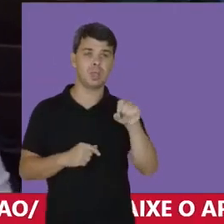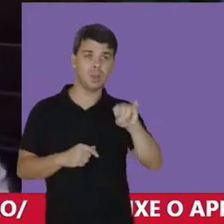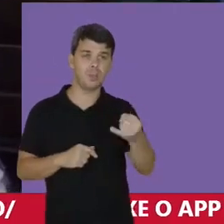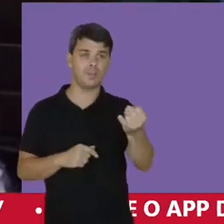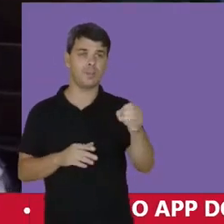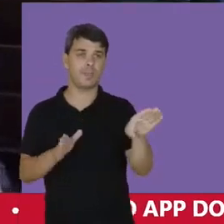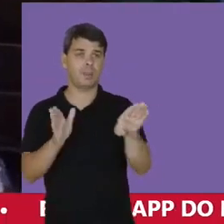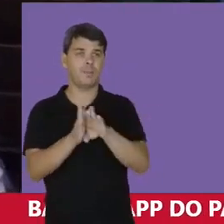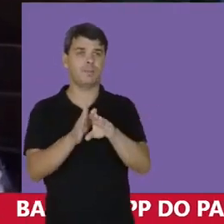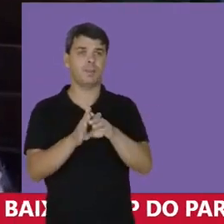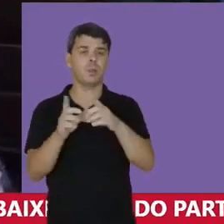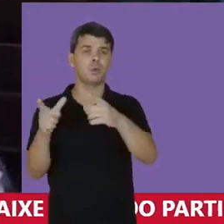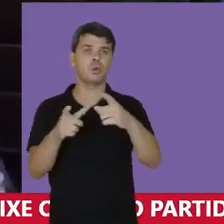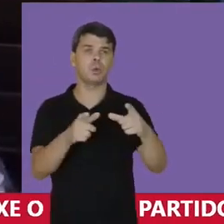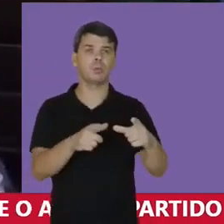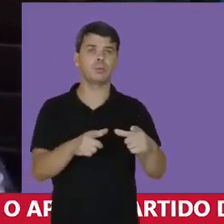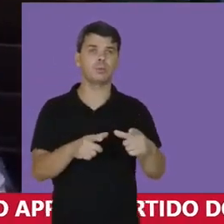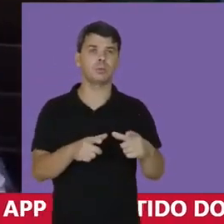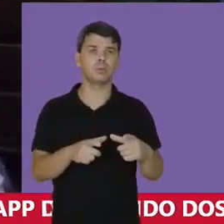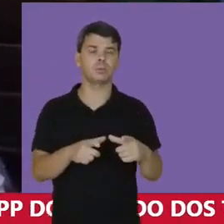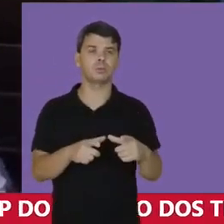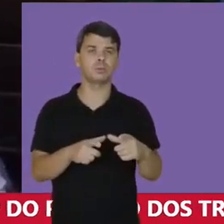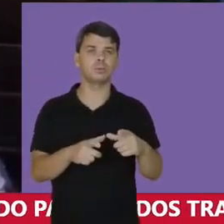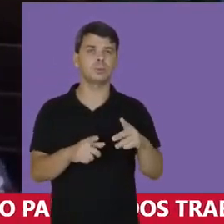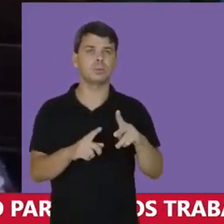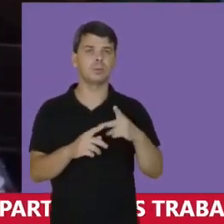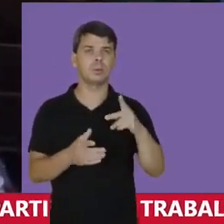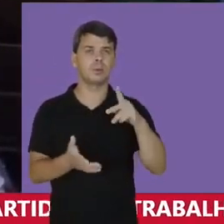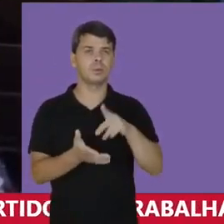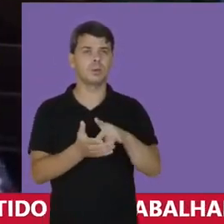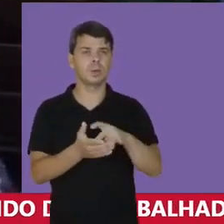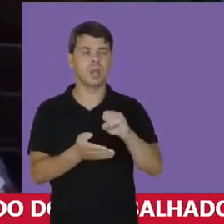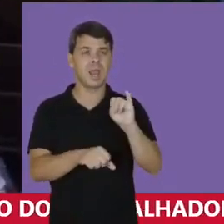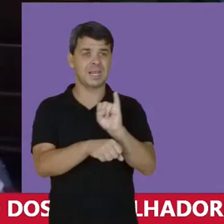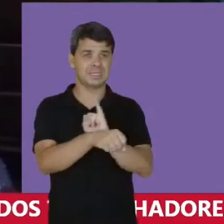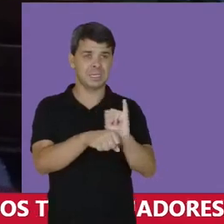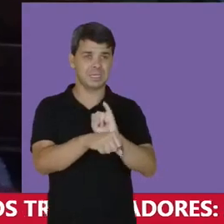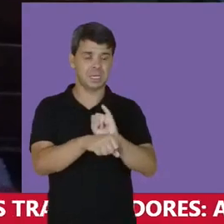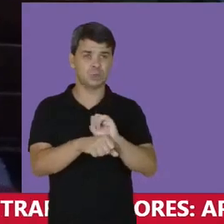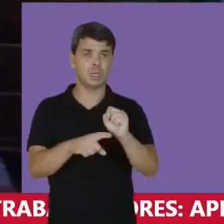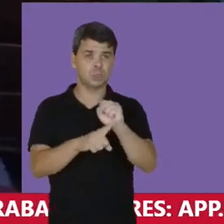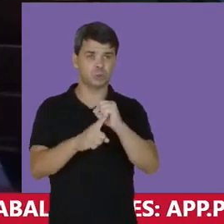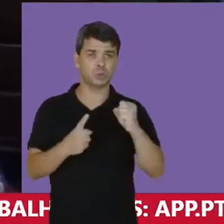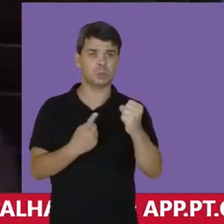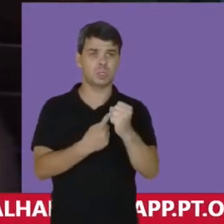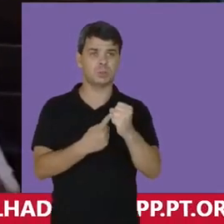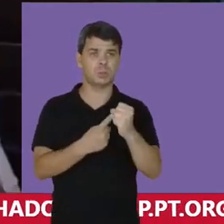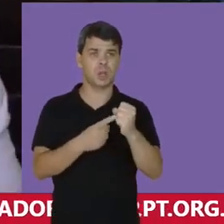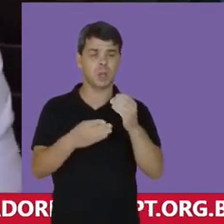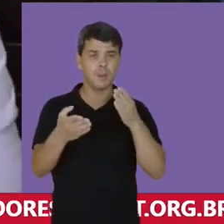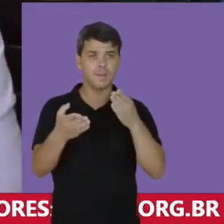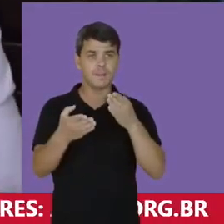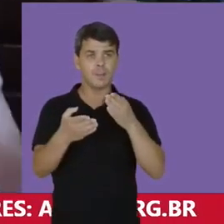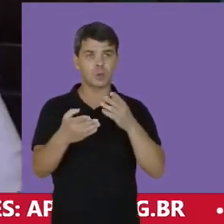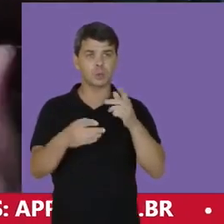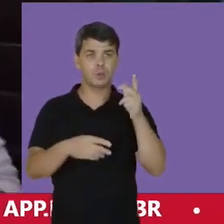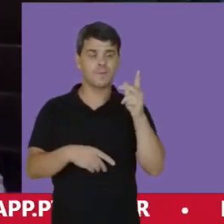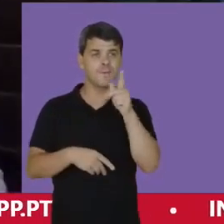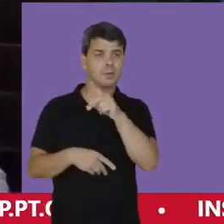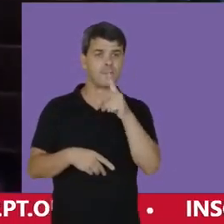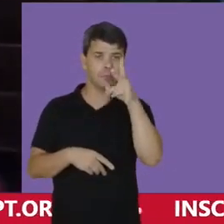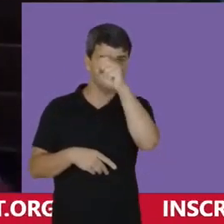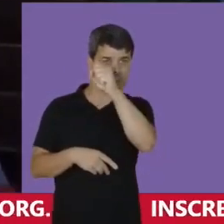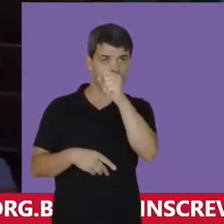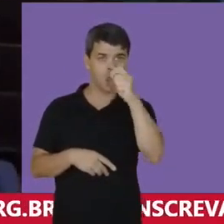nossa chegada Nesses lugares Absolutamente Estratégicos Para a gente Vencer O racismo Que tanto faz